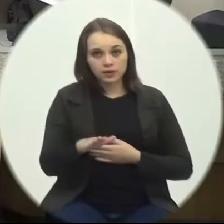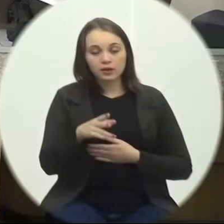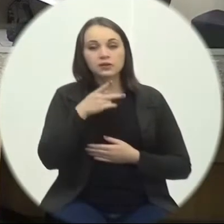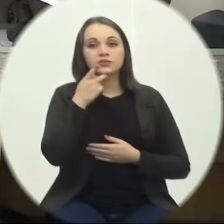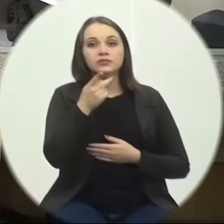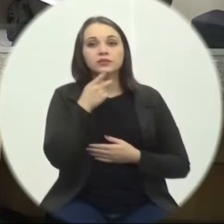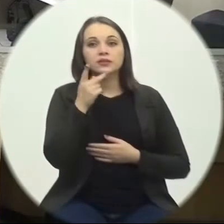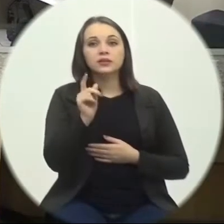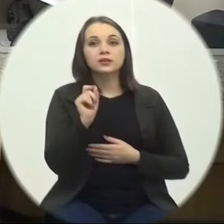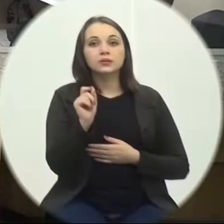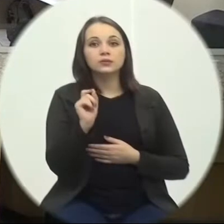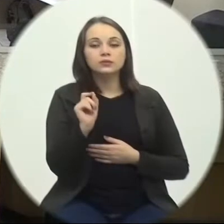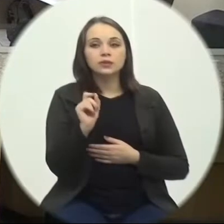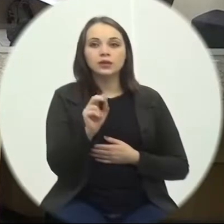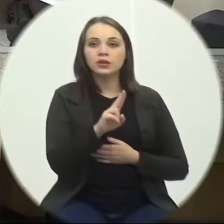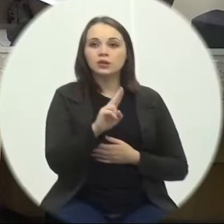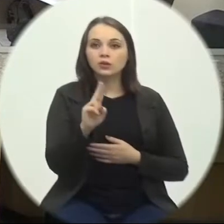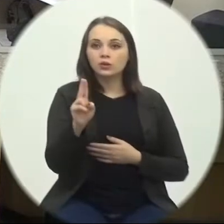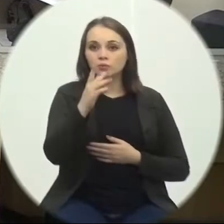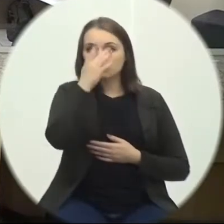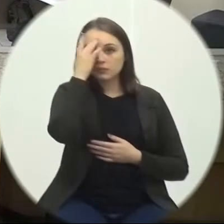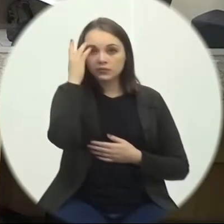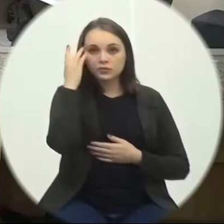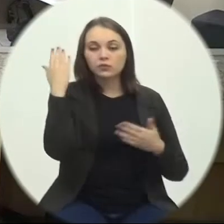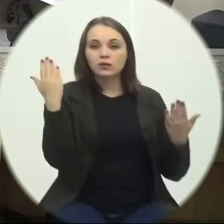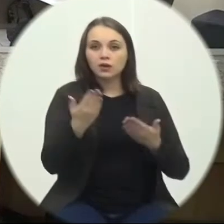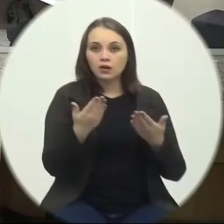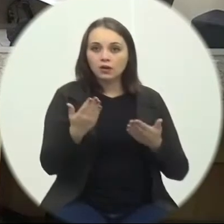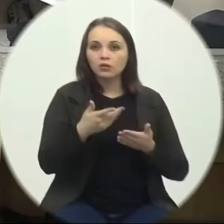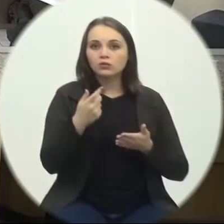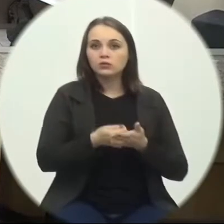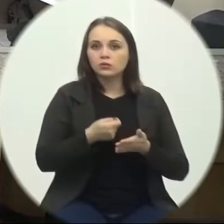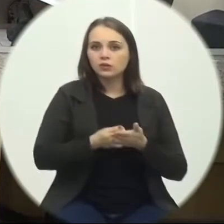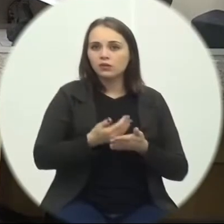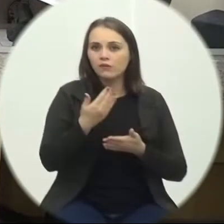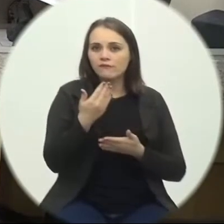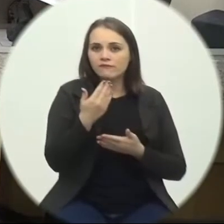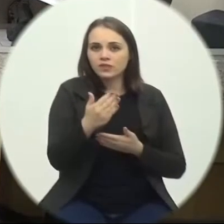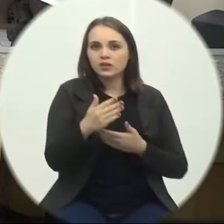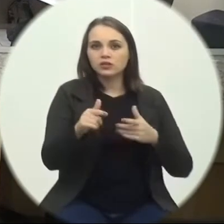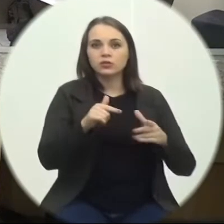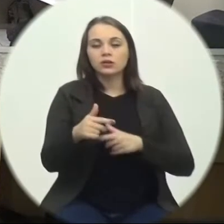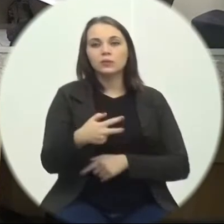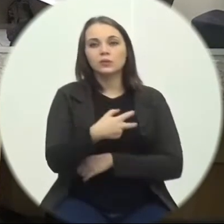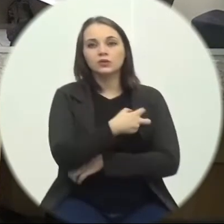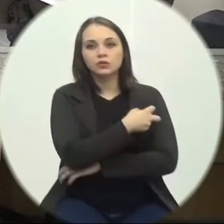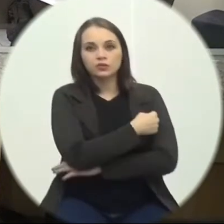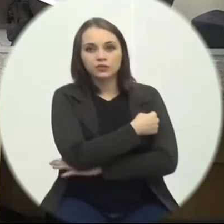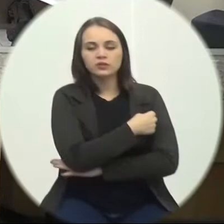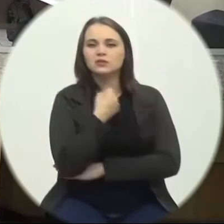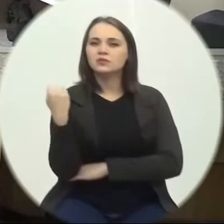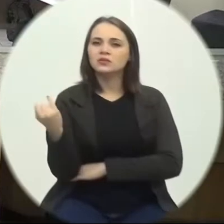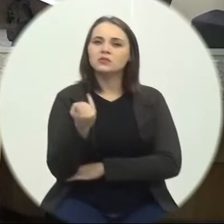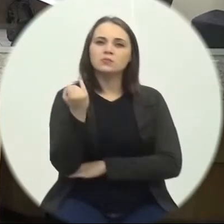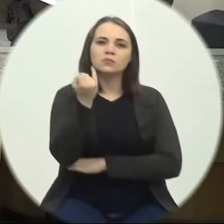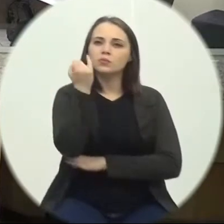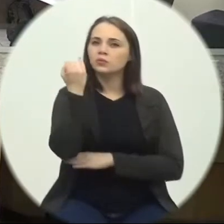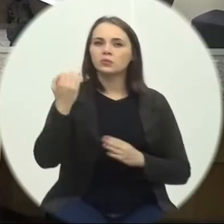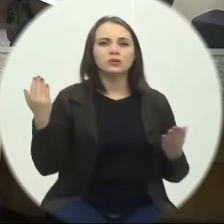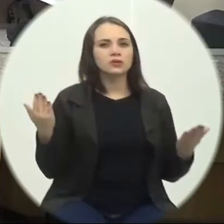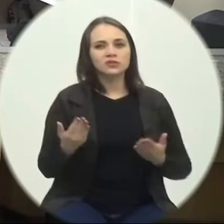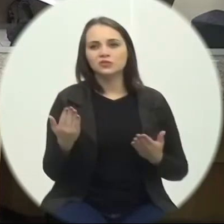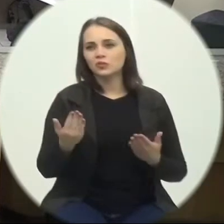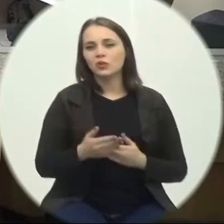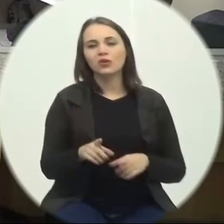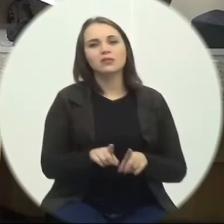citando Nomes de pessoas Que estão à frente Desse trabalho De vacinação Tão nobre Nesse momento Tão